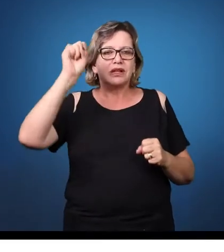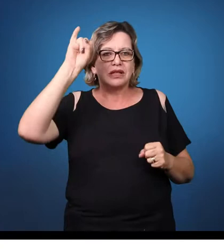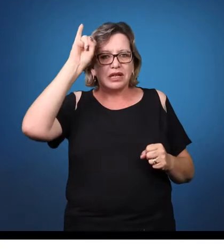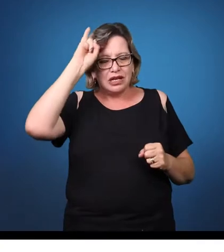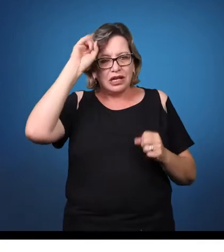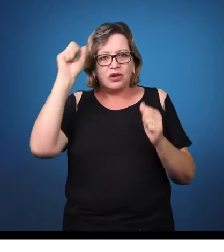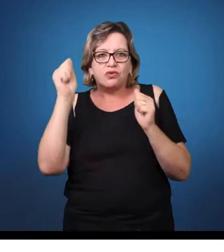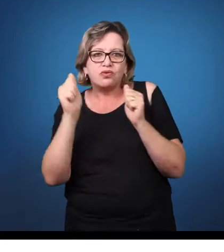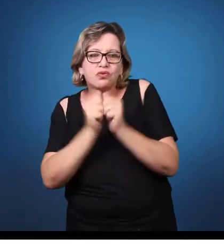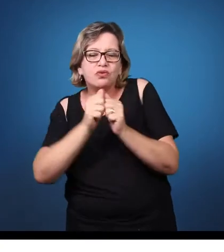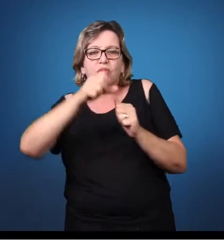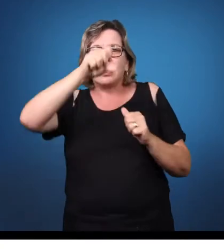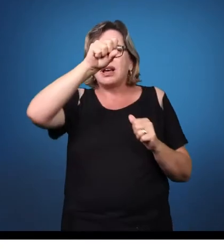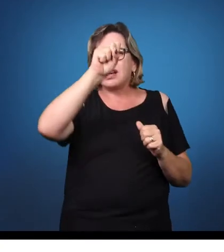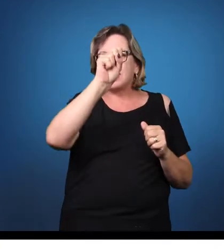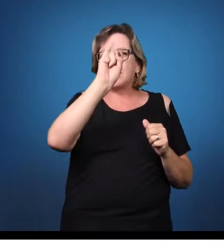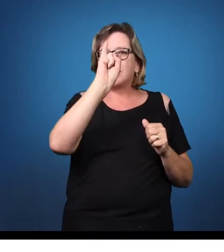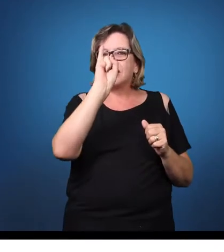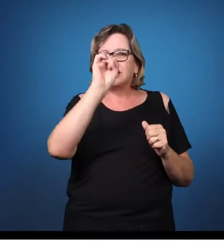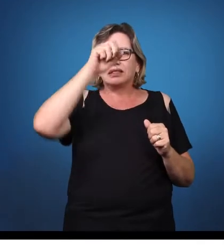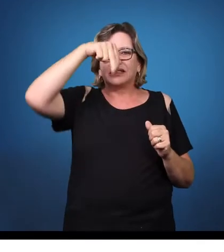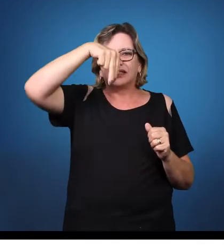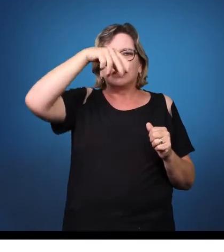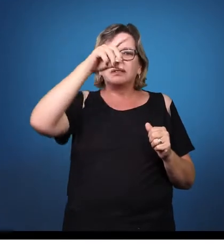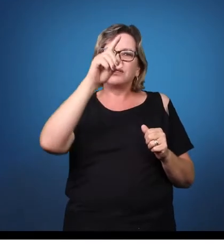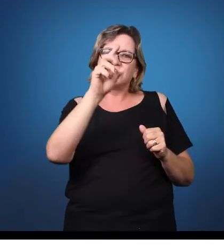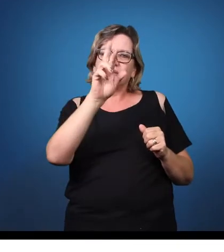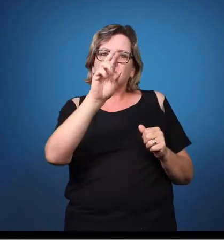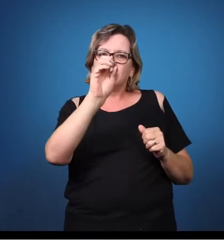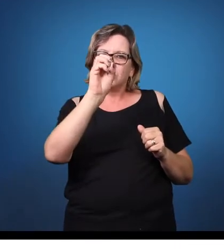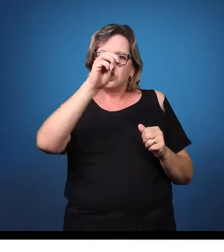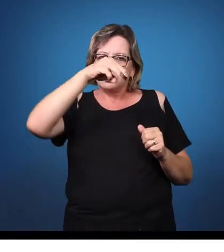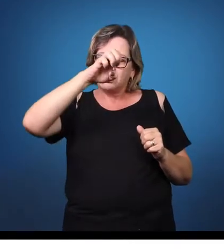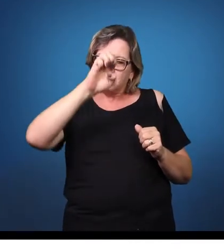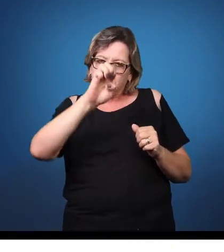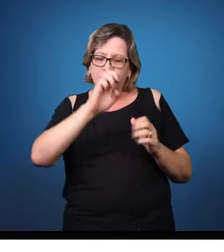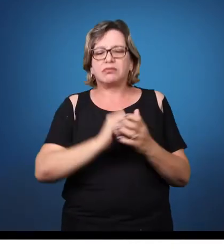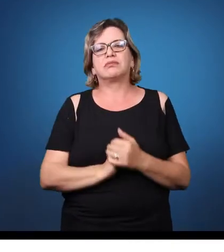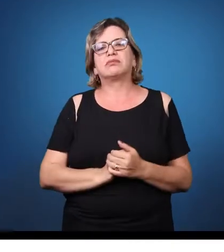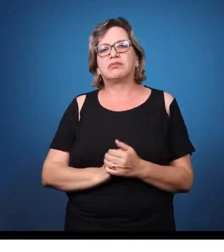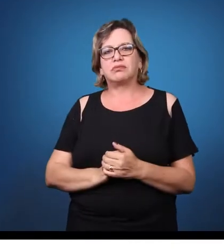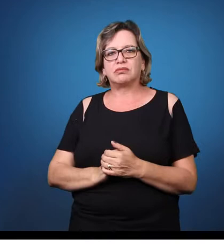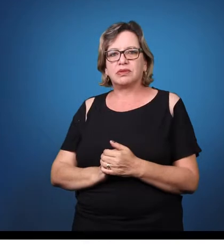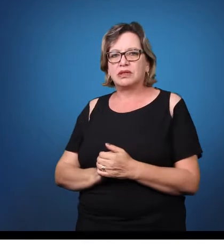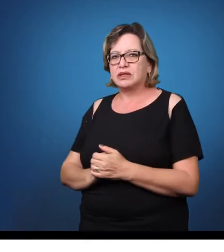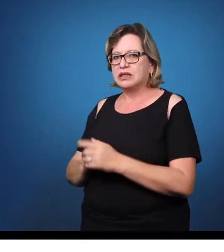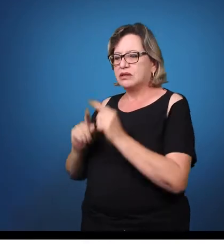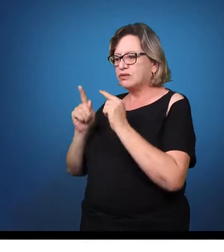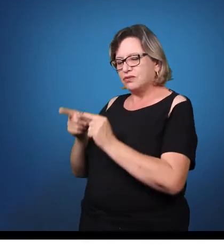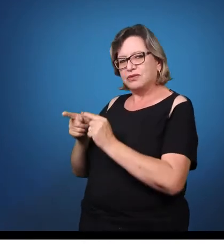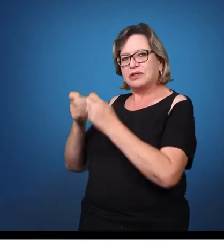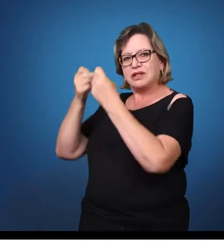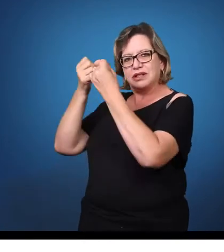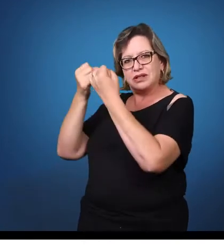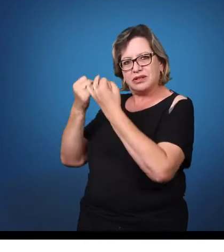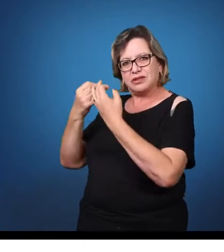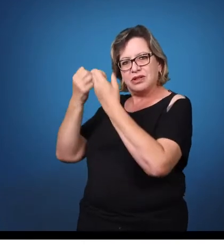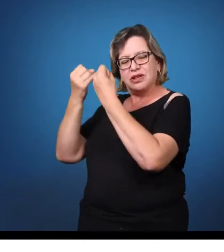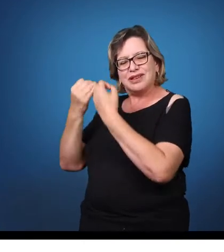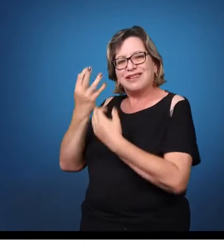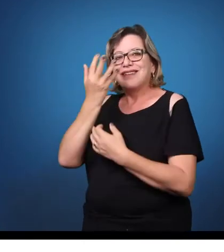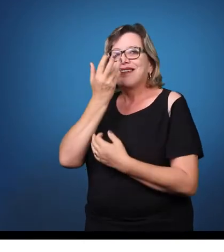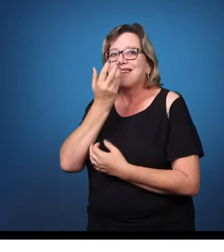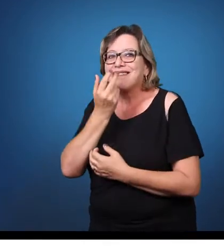causar uma deficiência intelectual. A senhora mencionou, diversas vezes, crianças. Então, eu pego esse